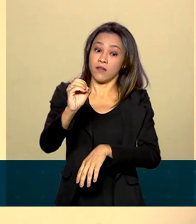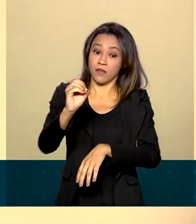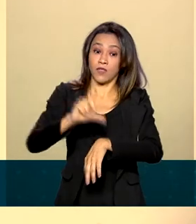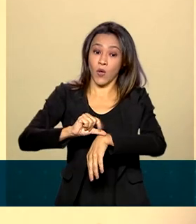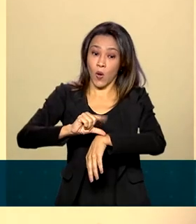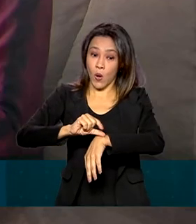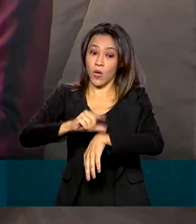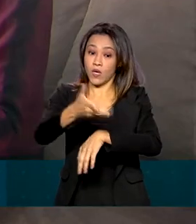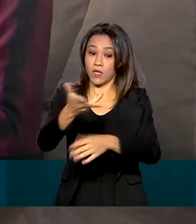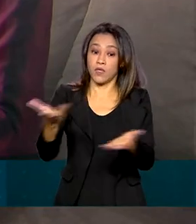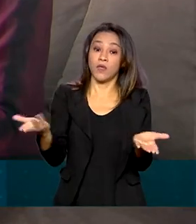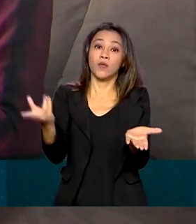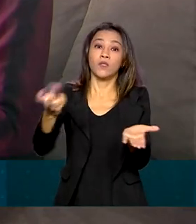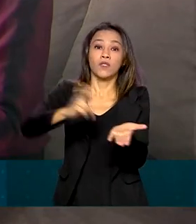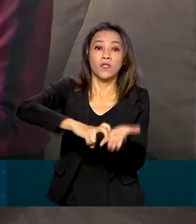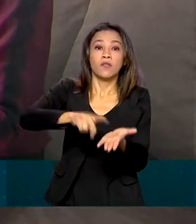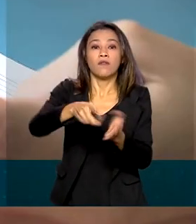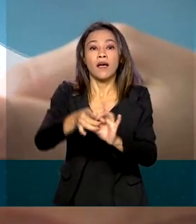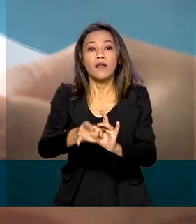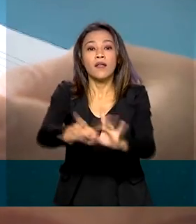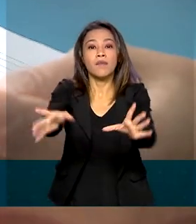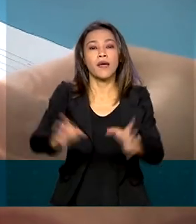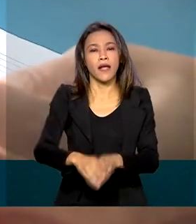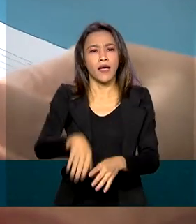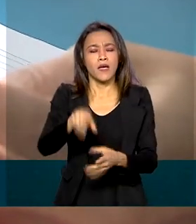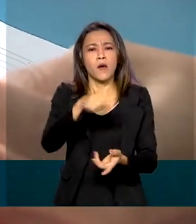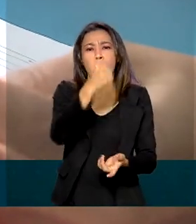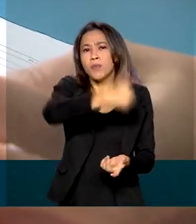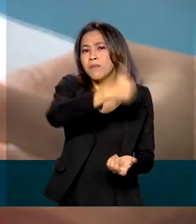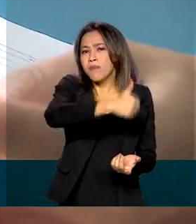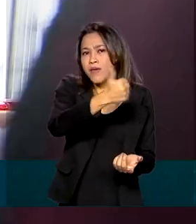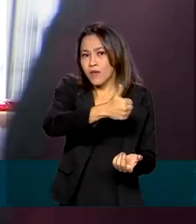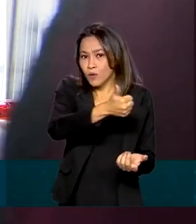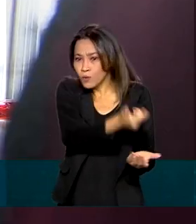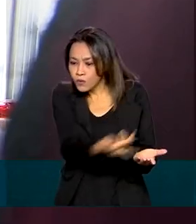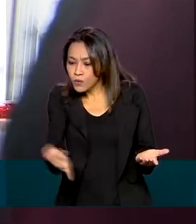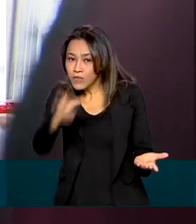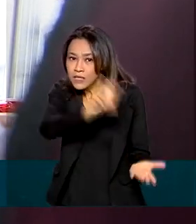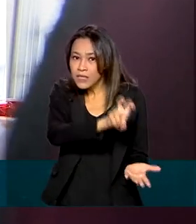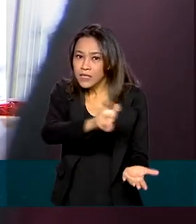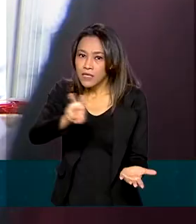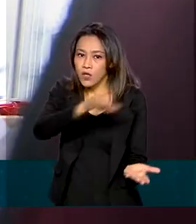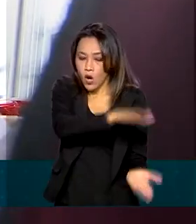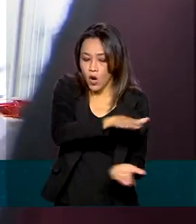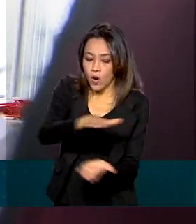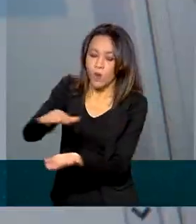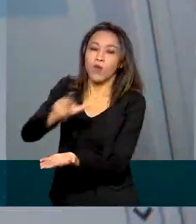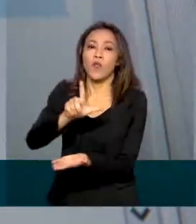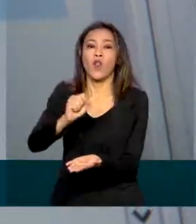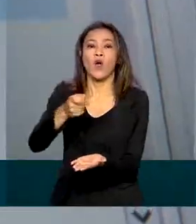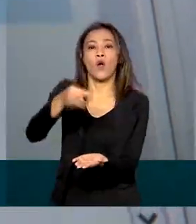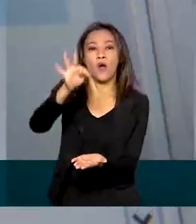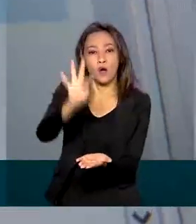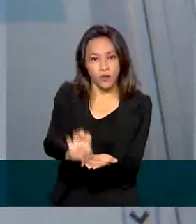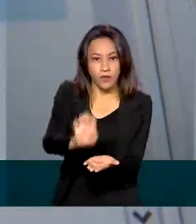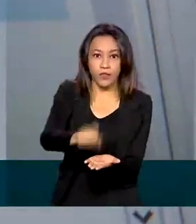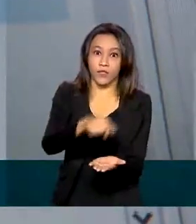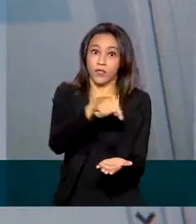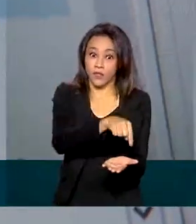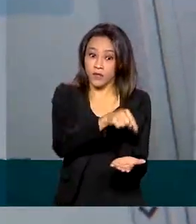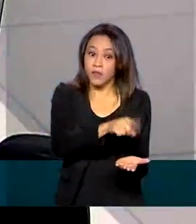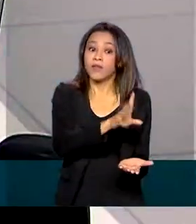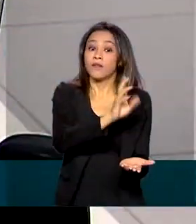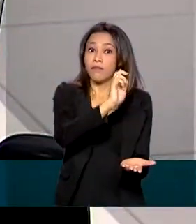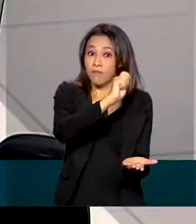libera a consulta ao primeiro dos cinco lotes de 2021. Será o maior lote de restituição já pago,